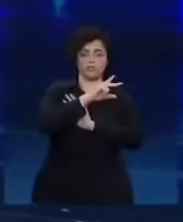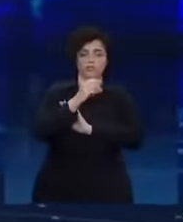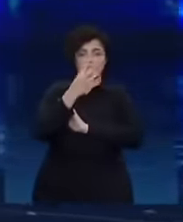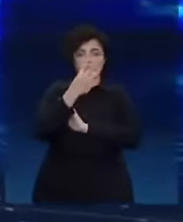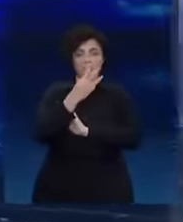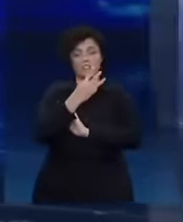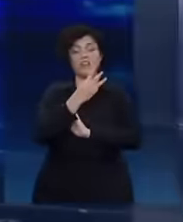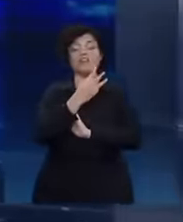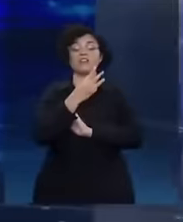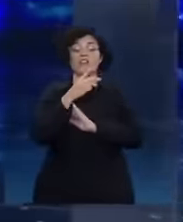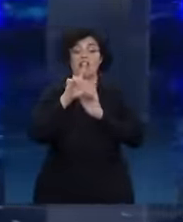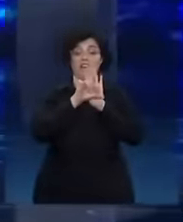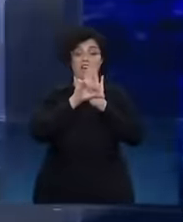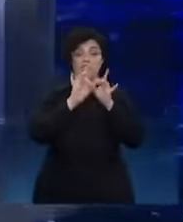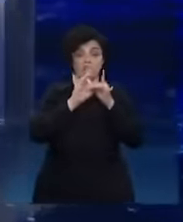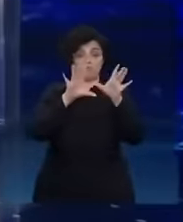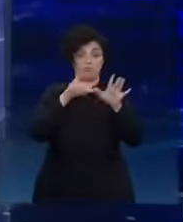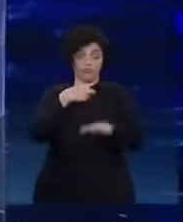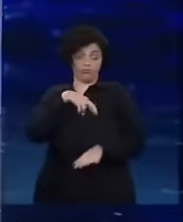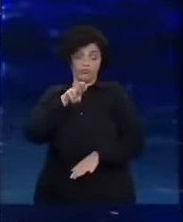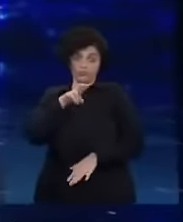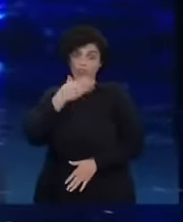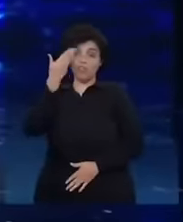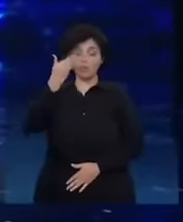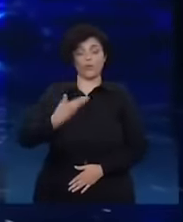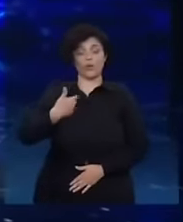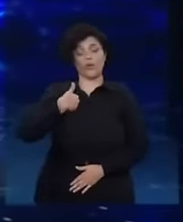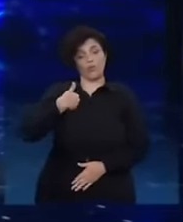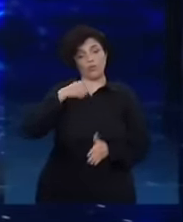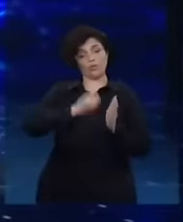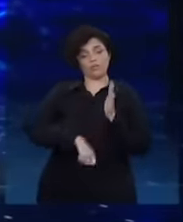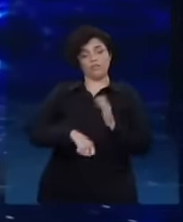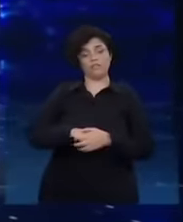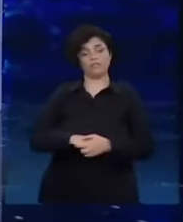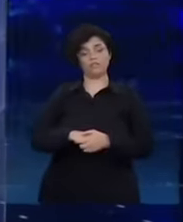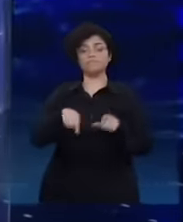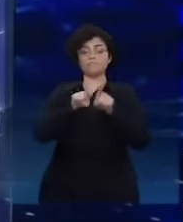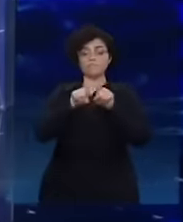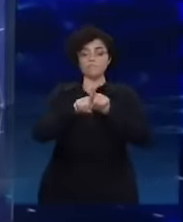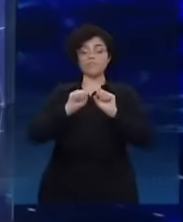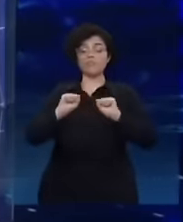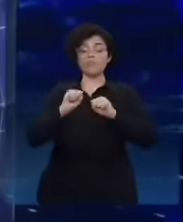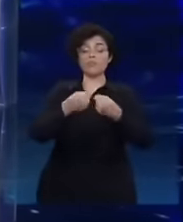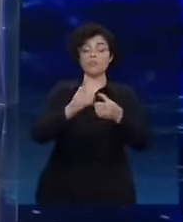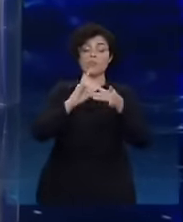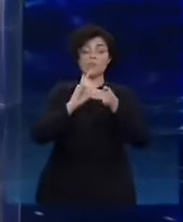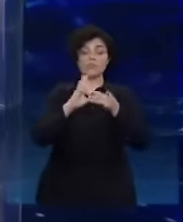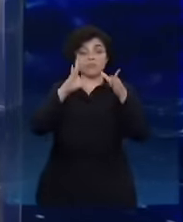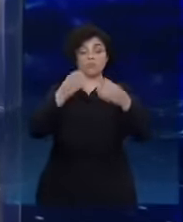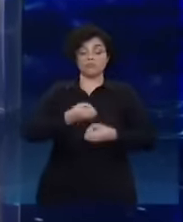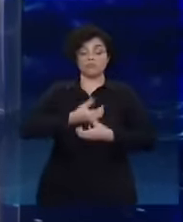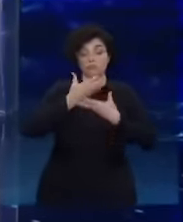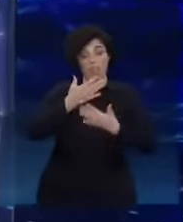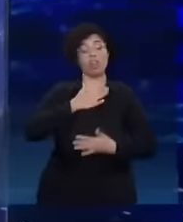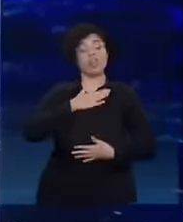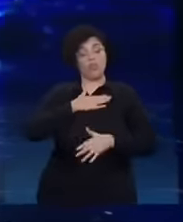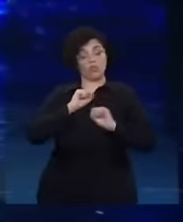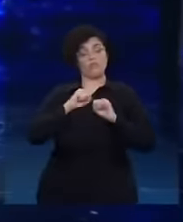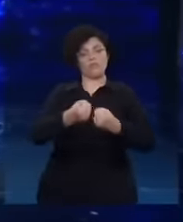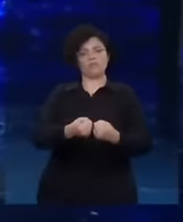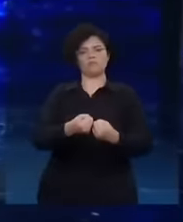liberdade religiosa foi esse que vos fala. Quem defende a democracia e a liberdade sou eu,